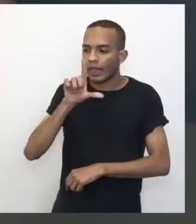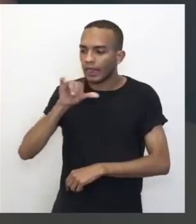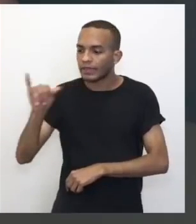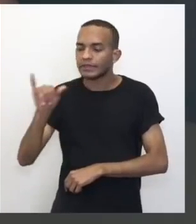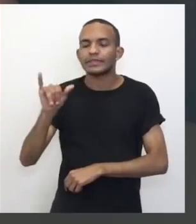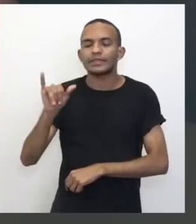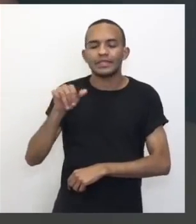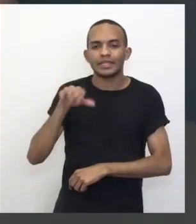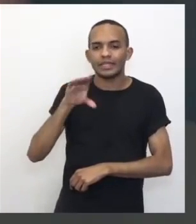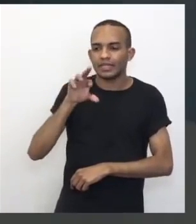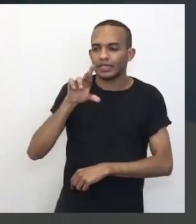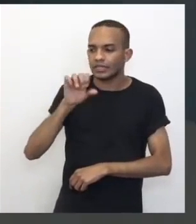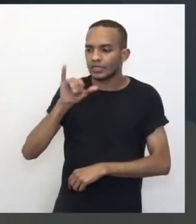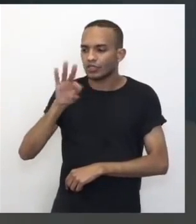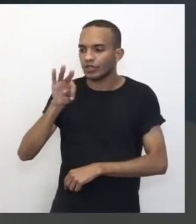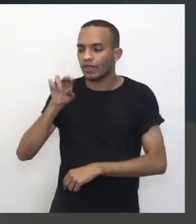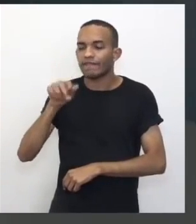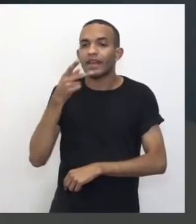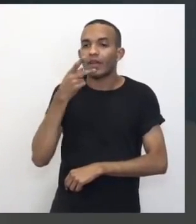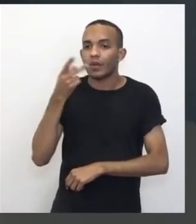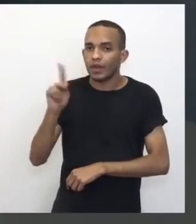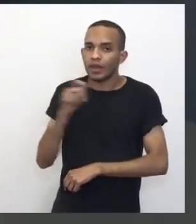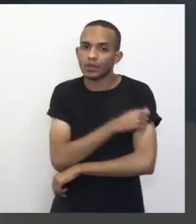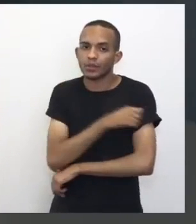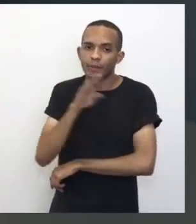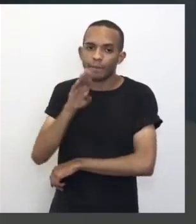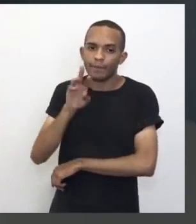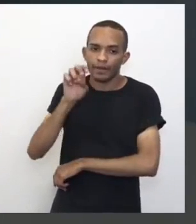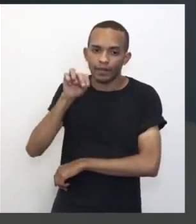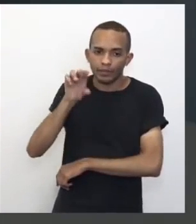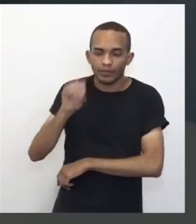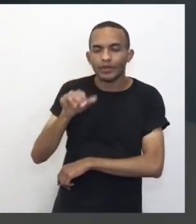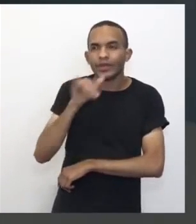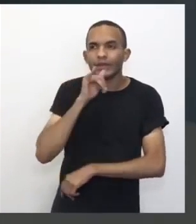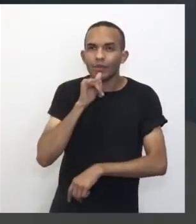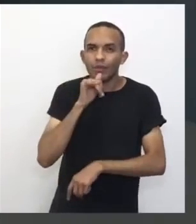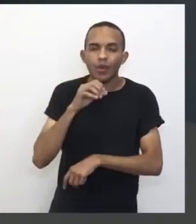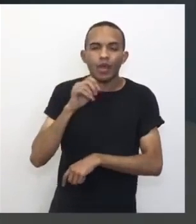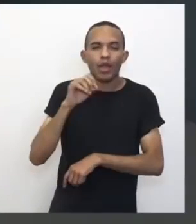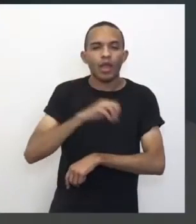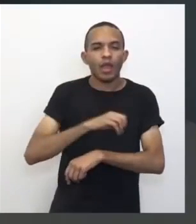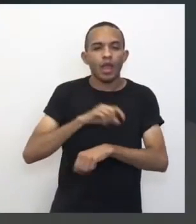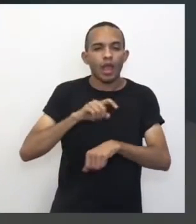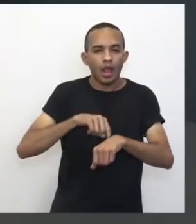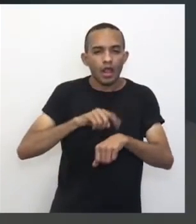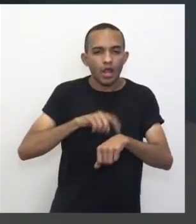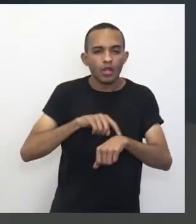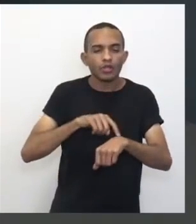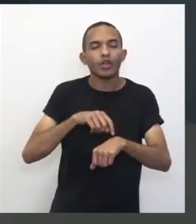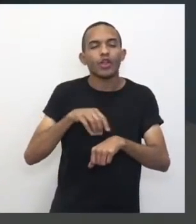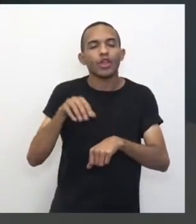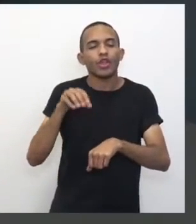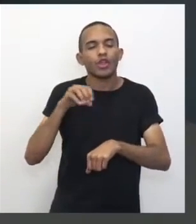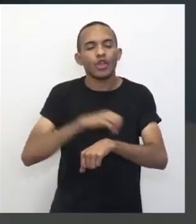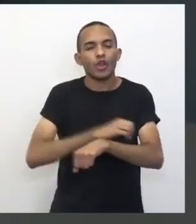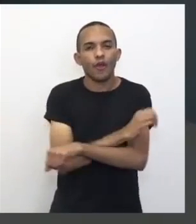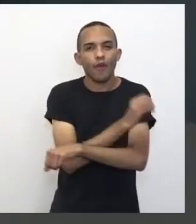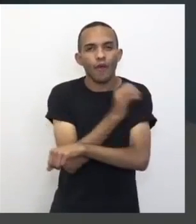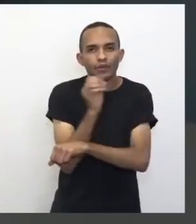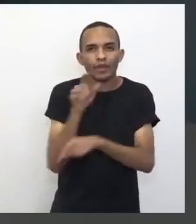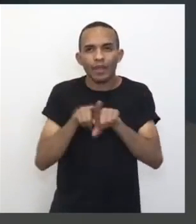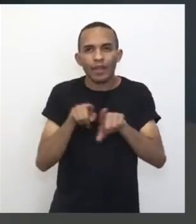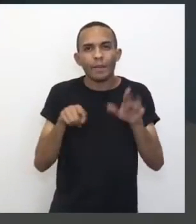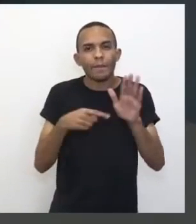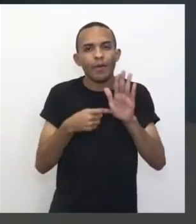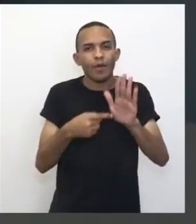comentário, né? Do Breno Lopes. Será que esse relógio de sol fala o horário de noite? Então. Não